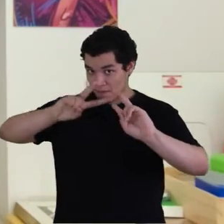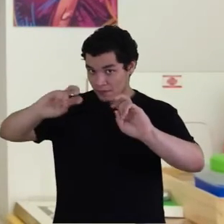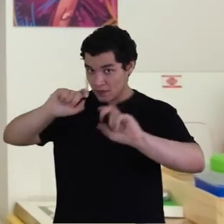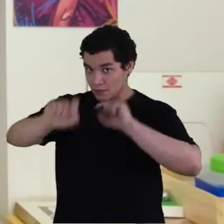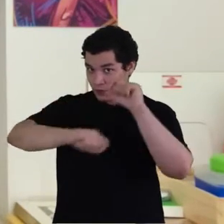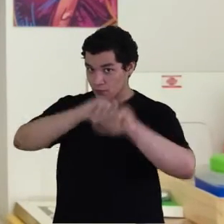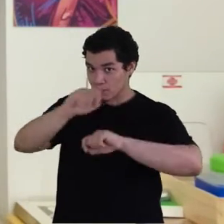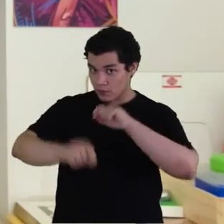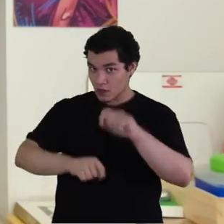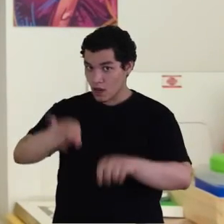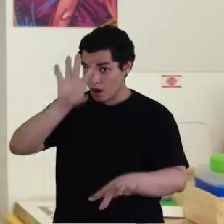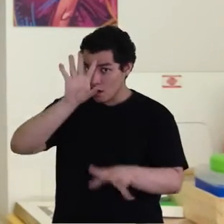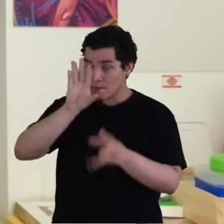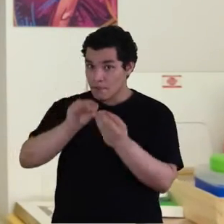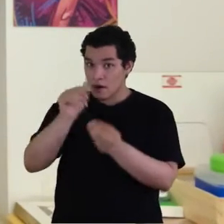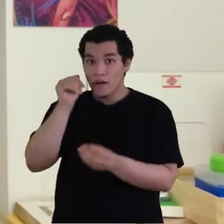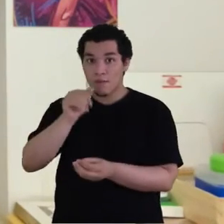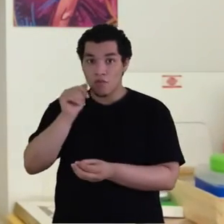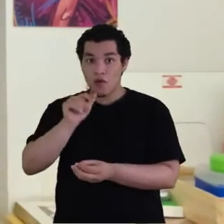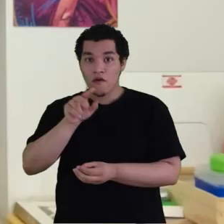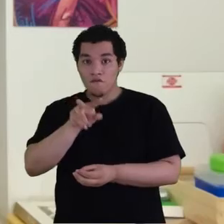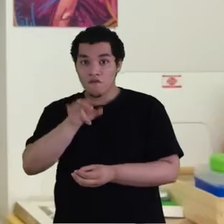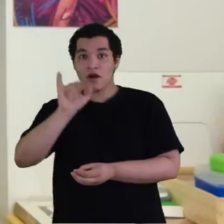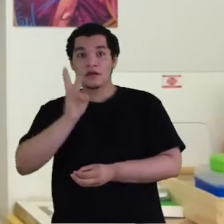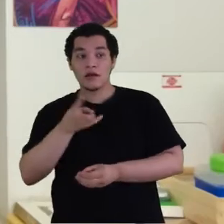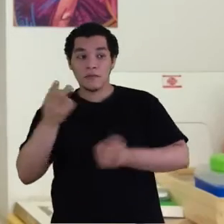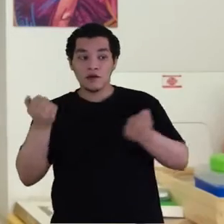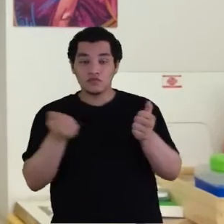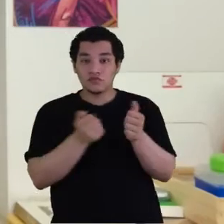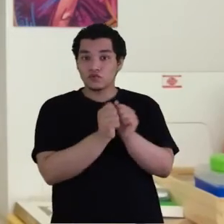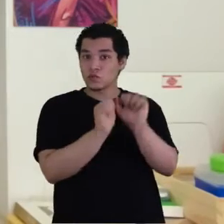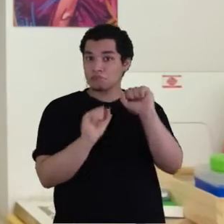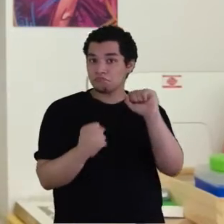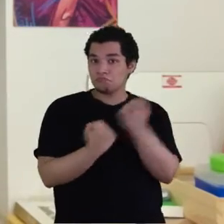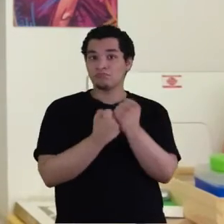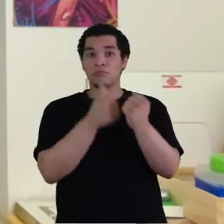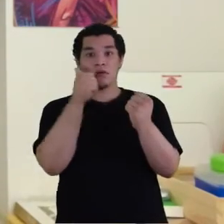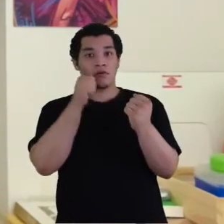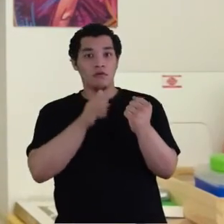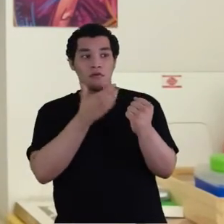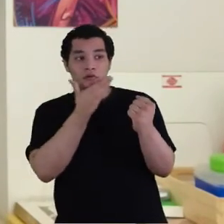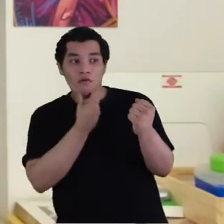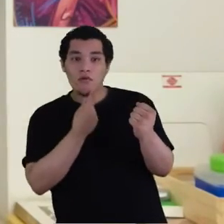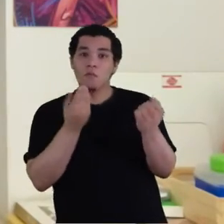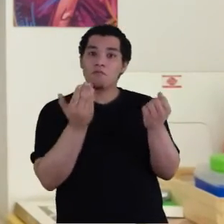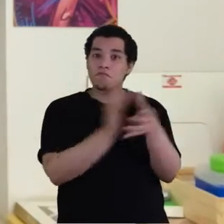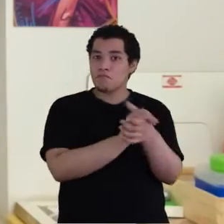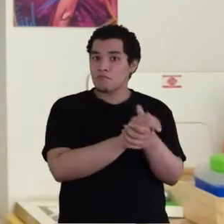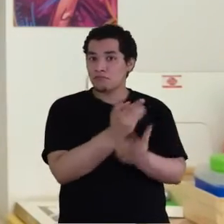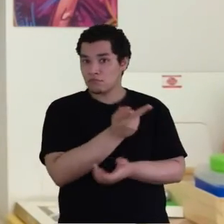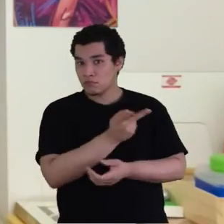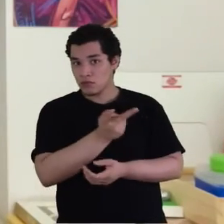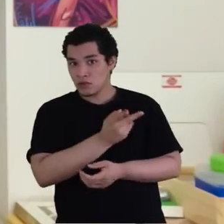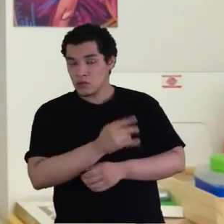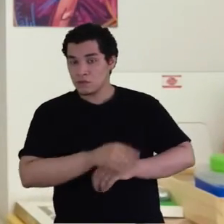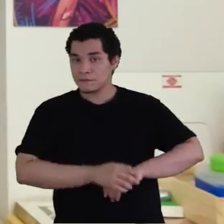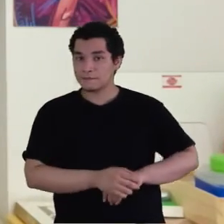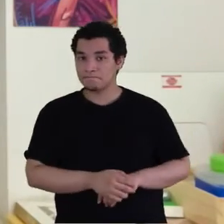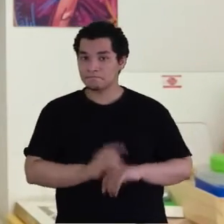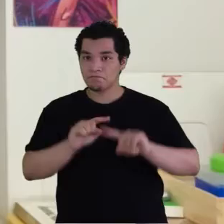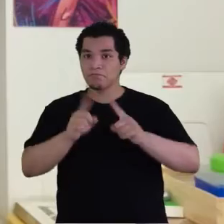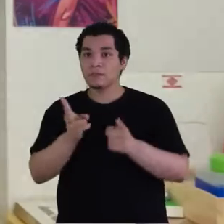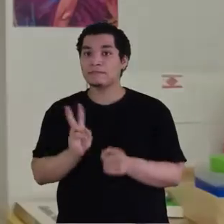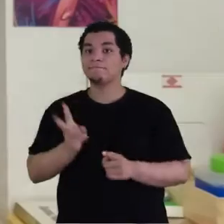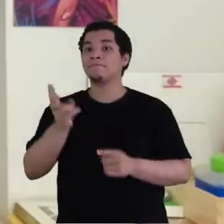claro para a gente o entendimento de que a mulher seria alguém que o auxiliaria e o corresponderia. Continuando,